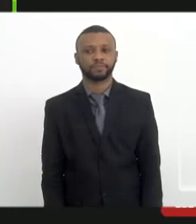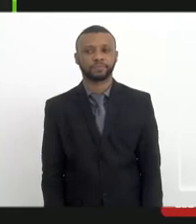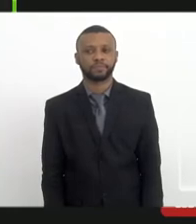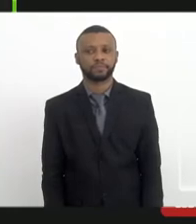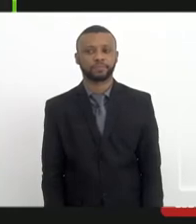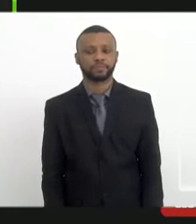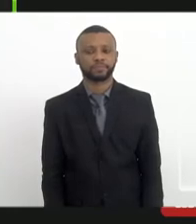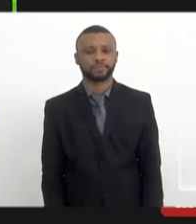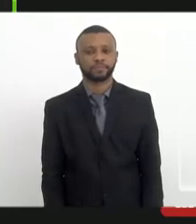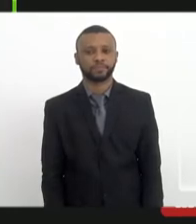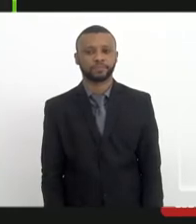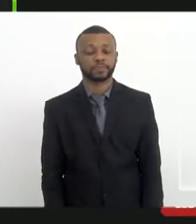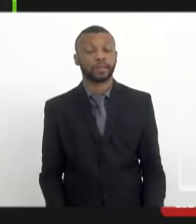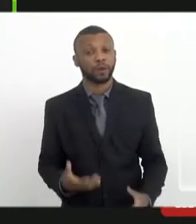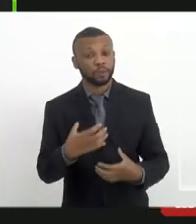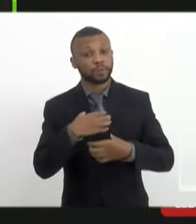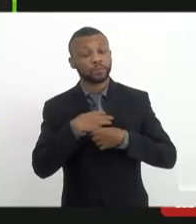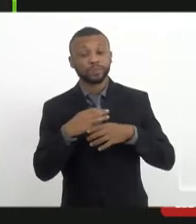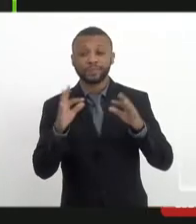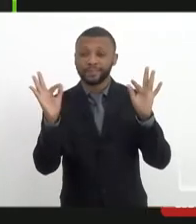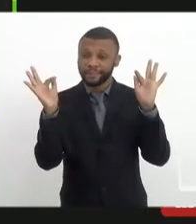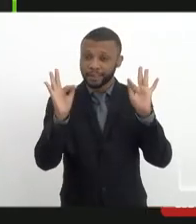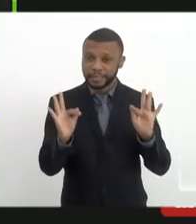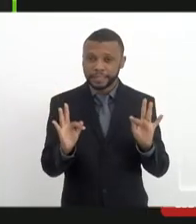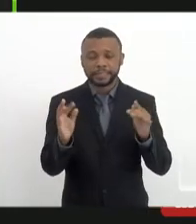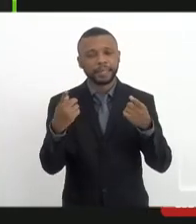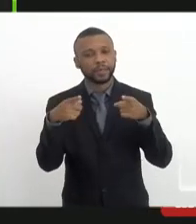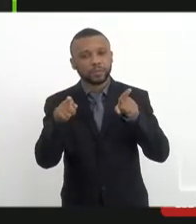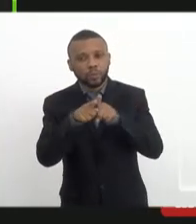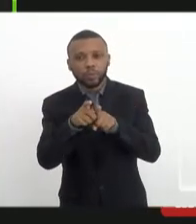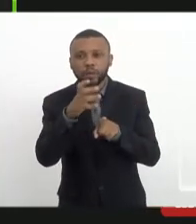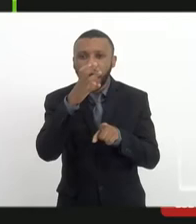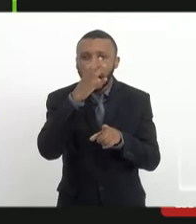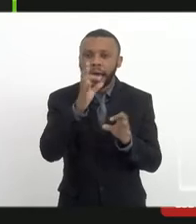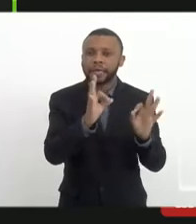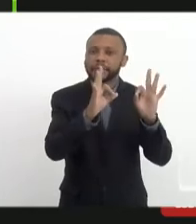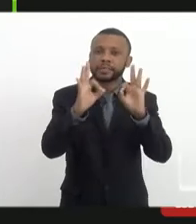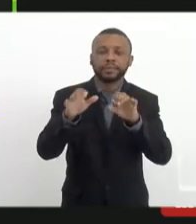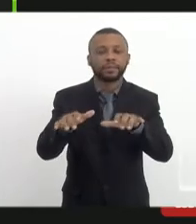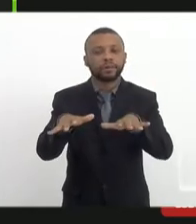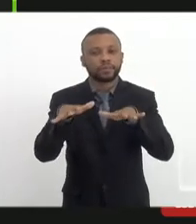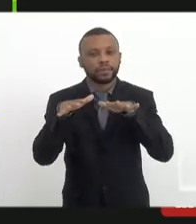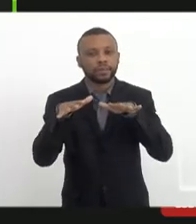feliz de estar partindo. Muito obrigado, grande a todos.